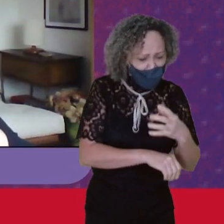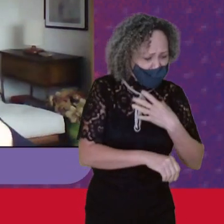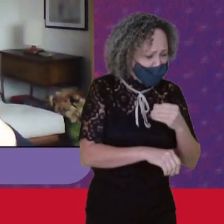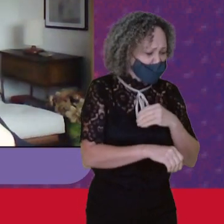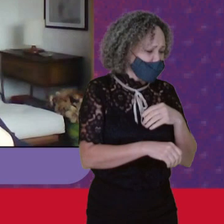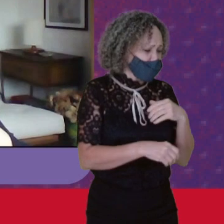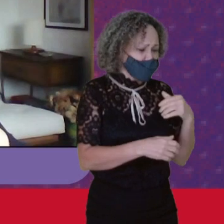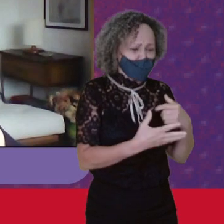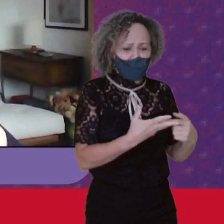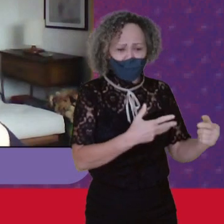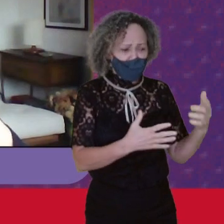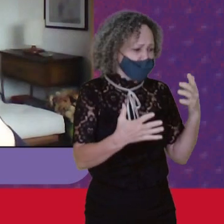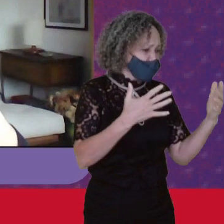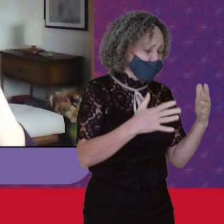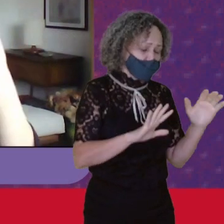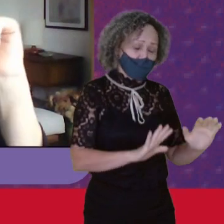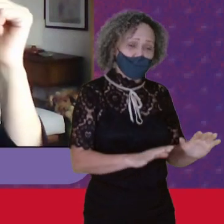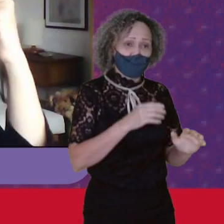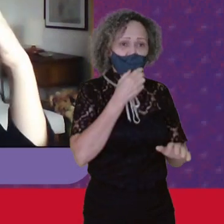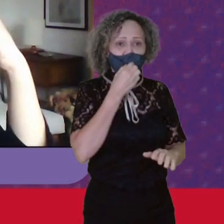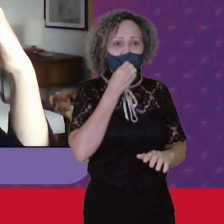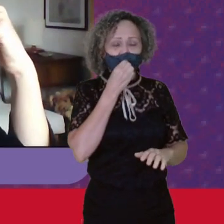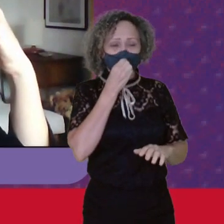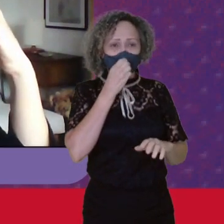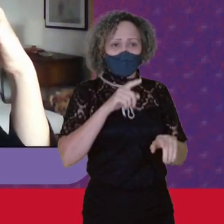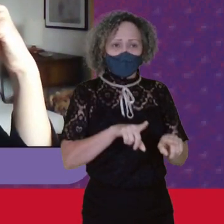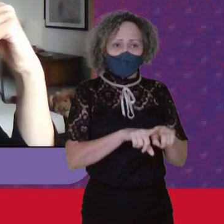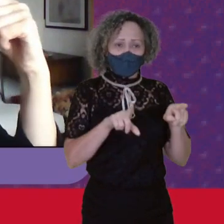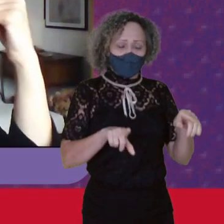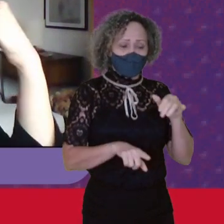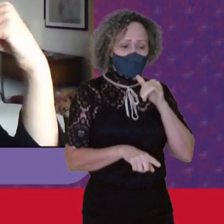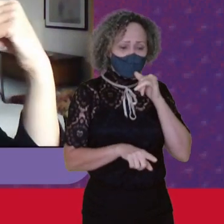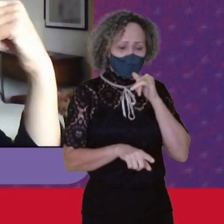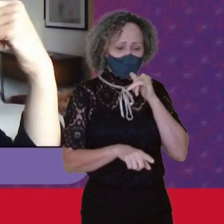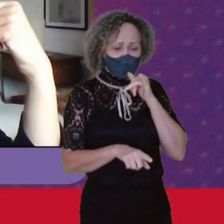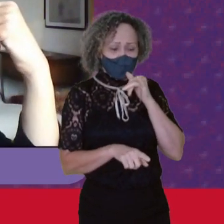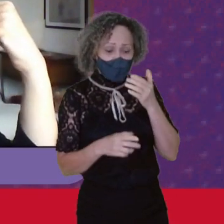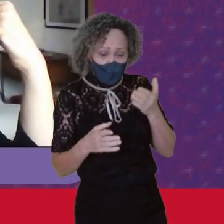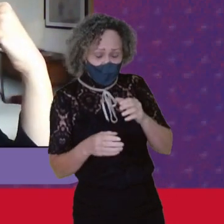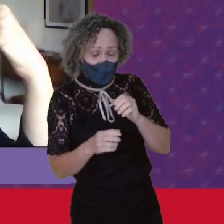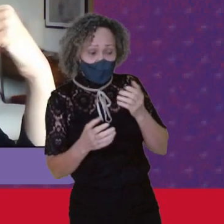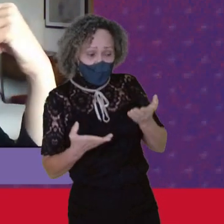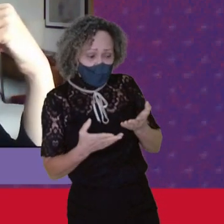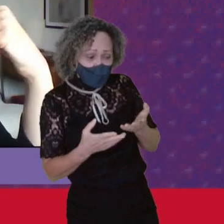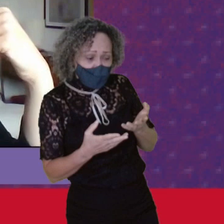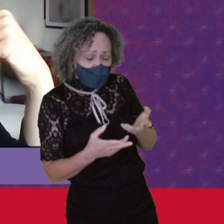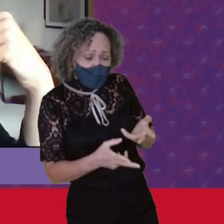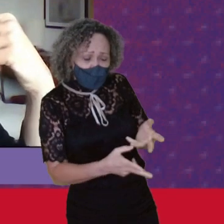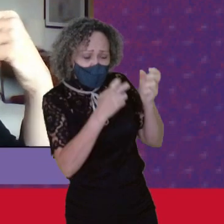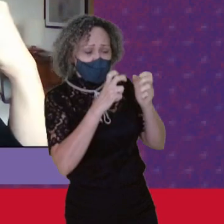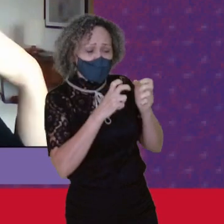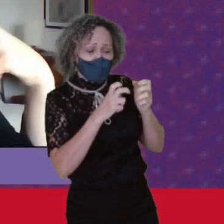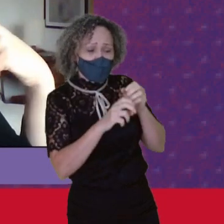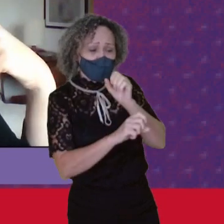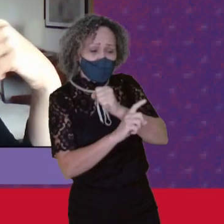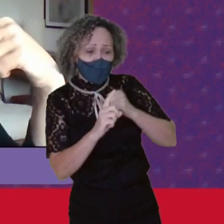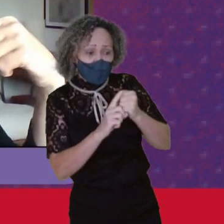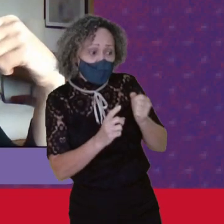necessariamente Não corresponde A um reconhecimento social Porque o reconhecimento social É